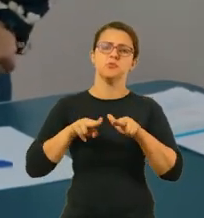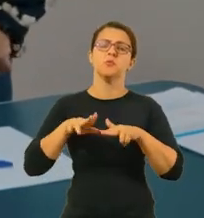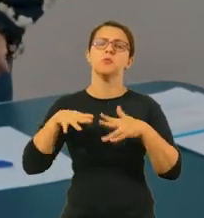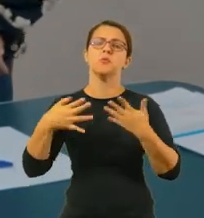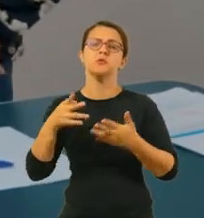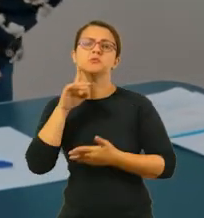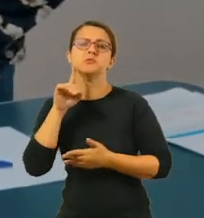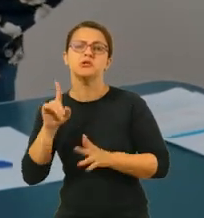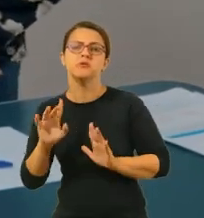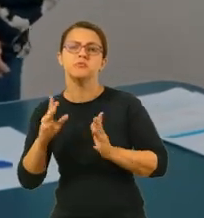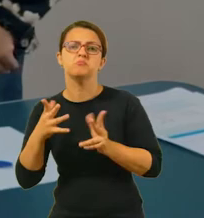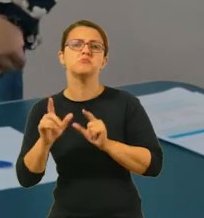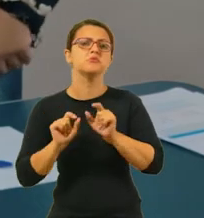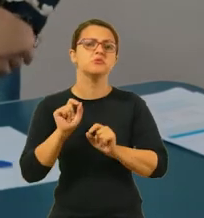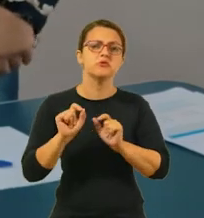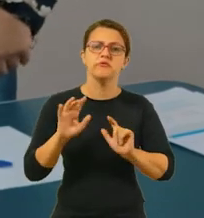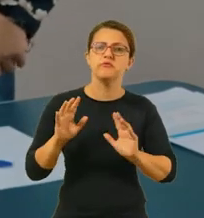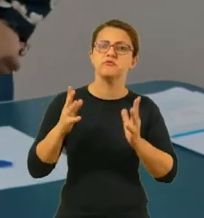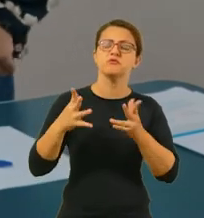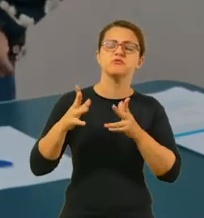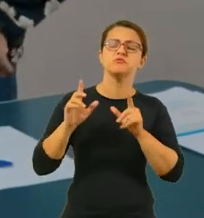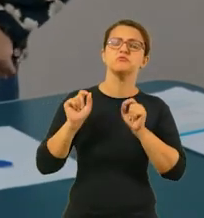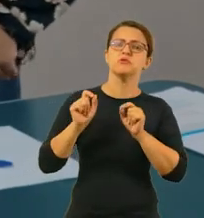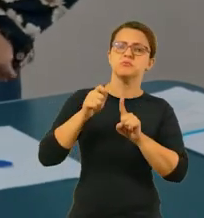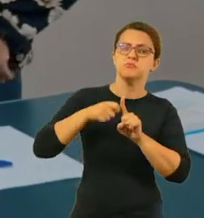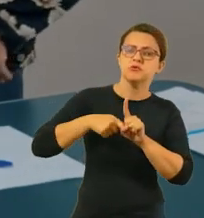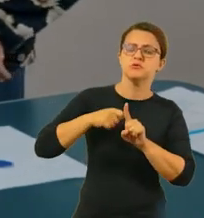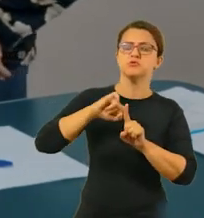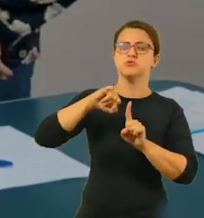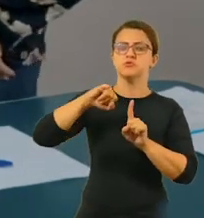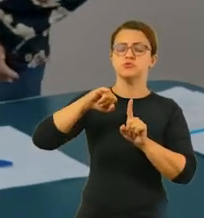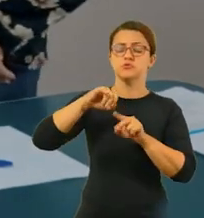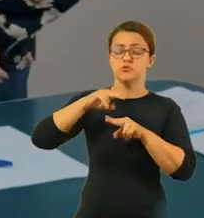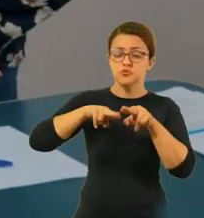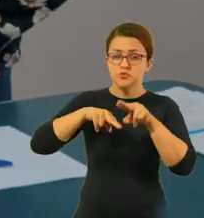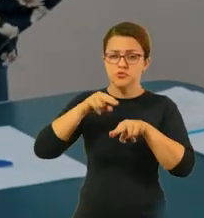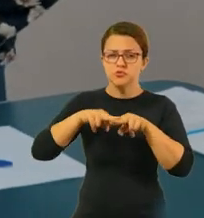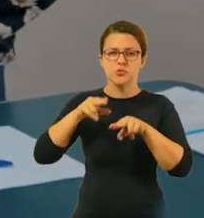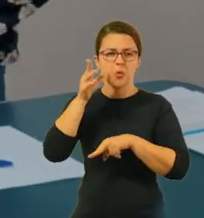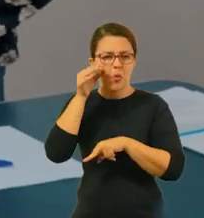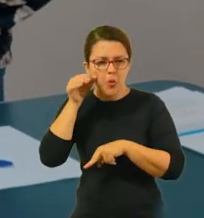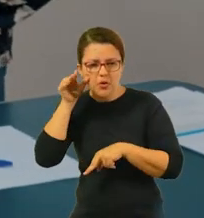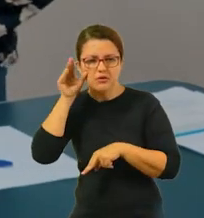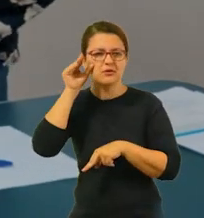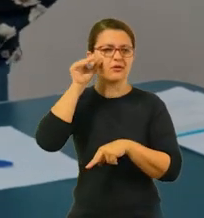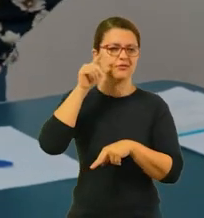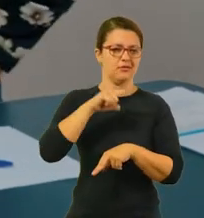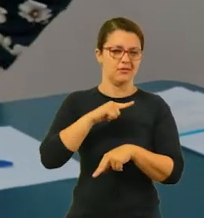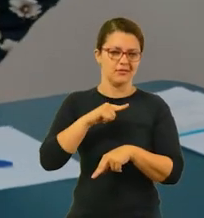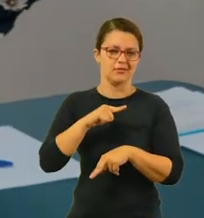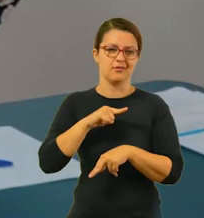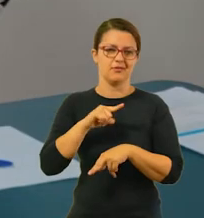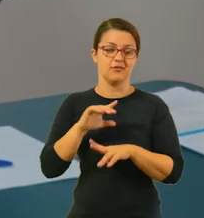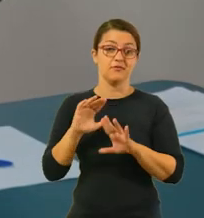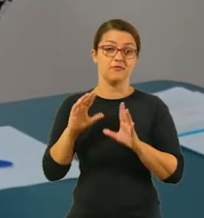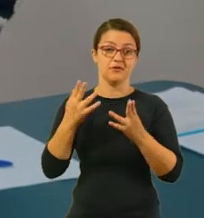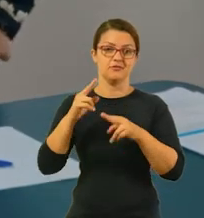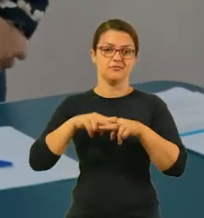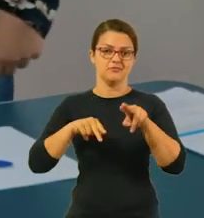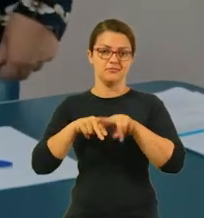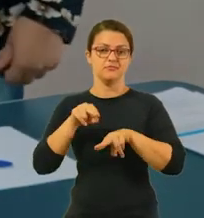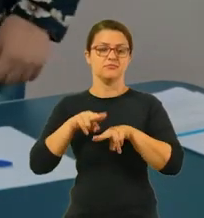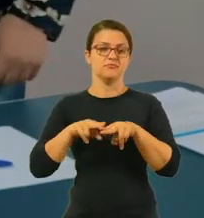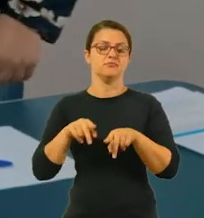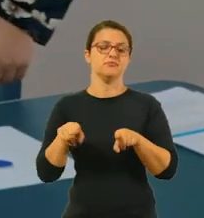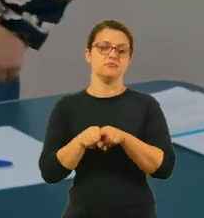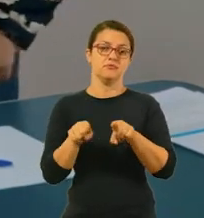realizadas, o que se comemora durante esse mês de junho. Então, tem várias curiosidades aqui sobre a festa junina e